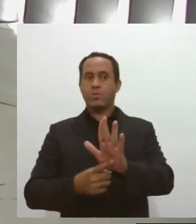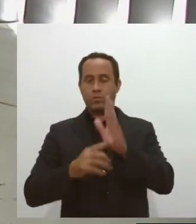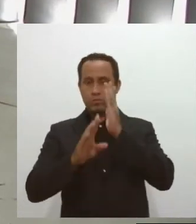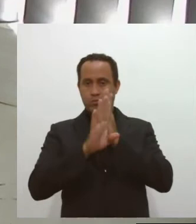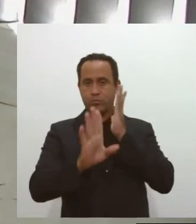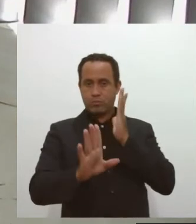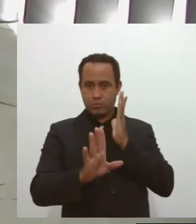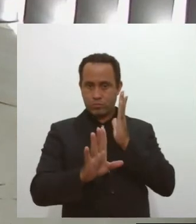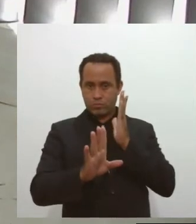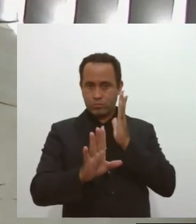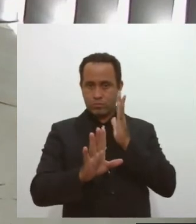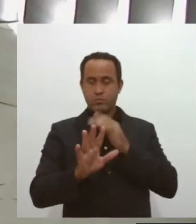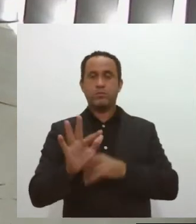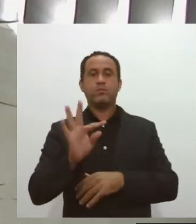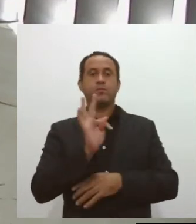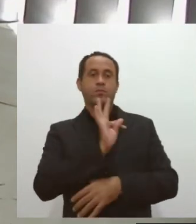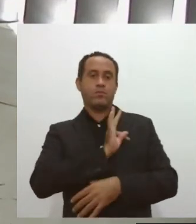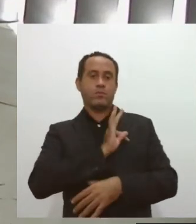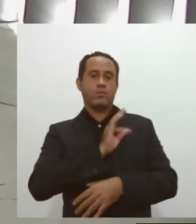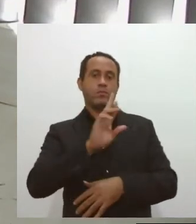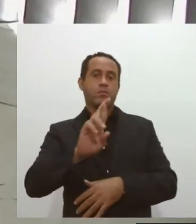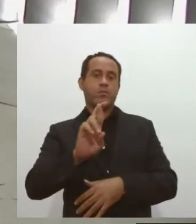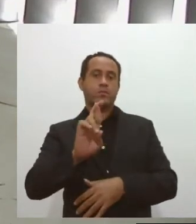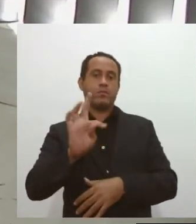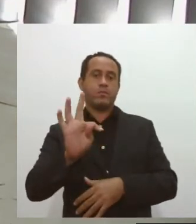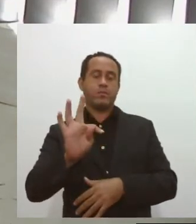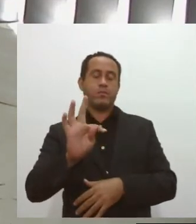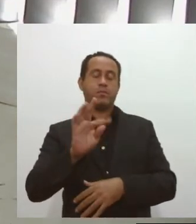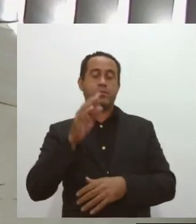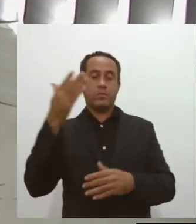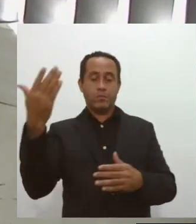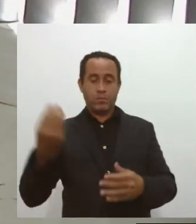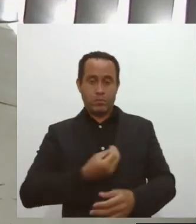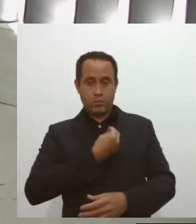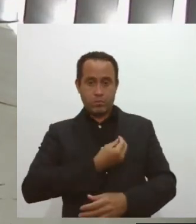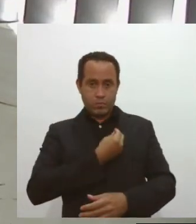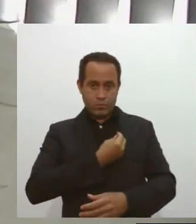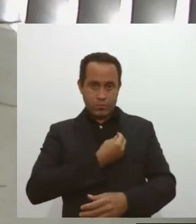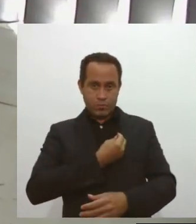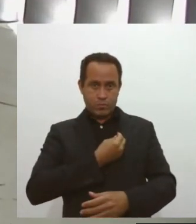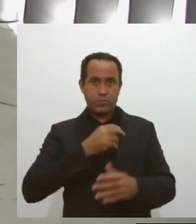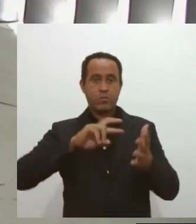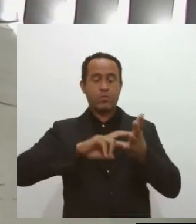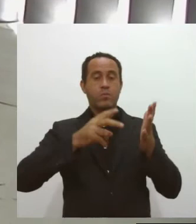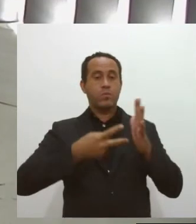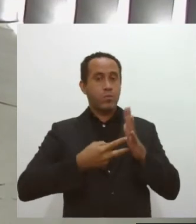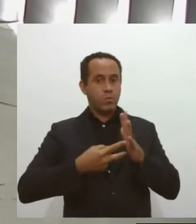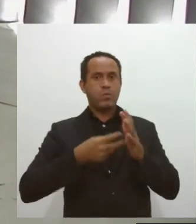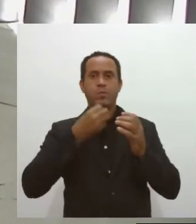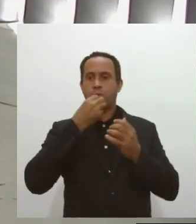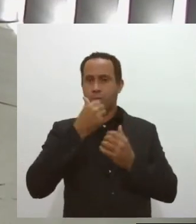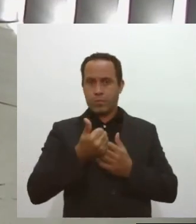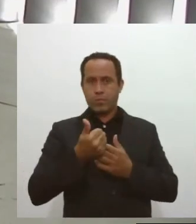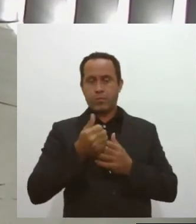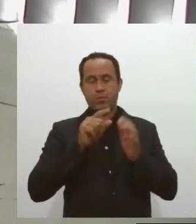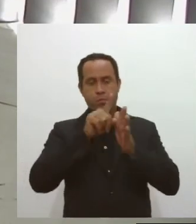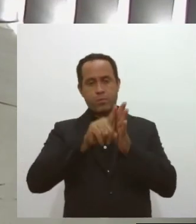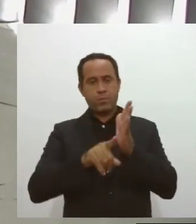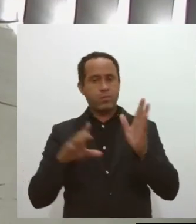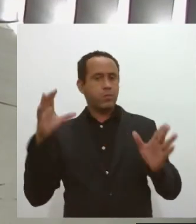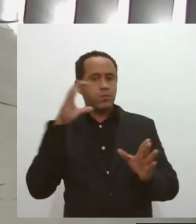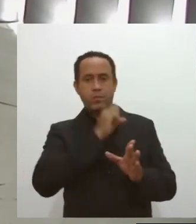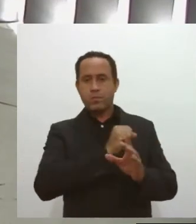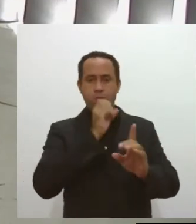através da técnica de RT-PCR em tempo real, considerada o padrão ouro para diagnóstico da Covid